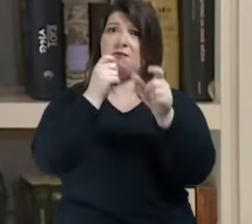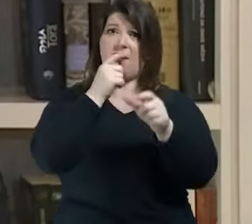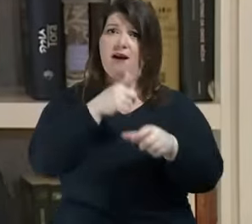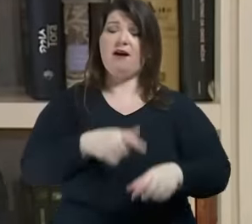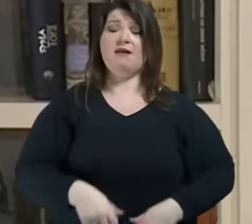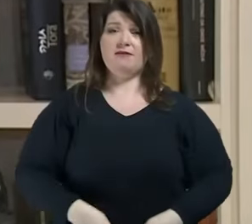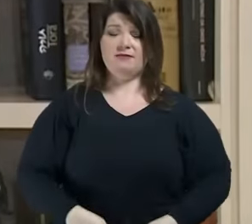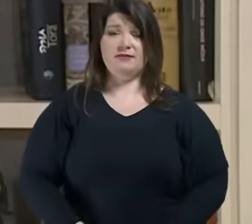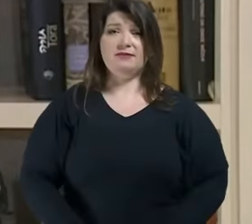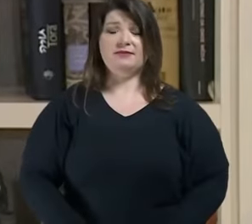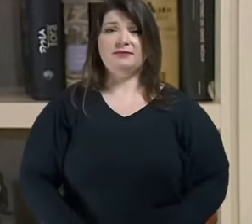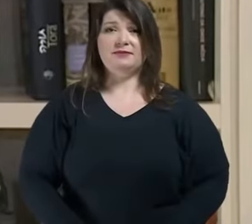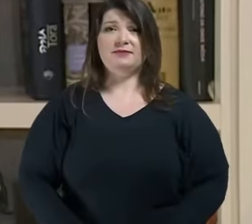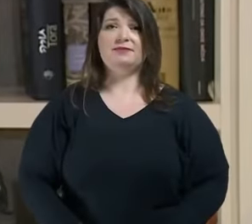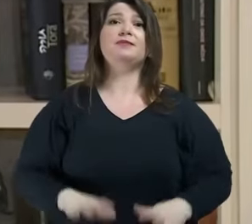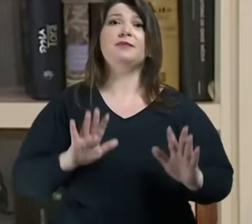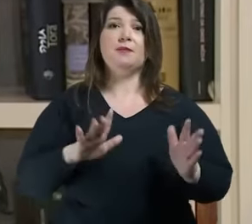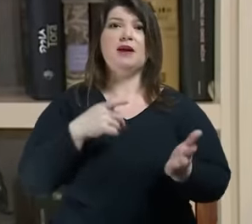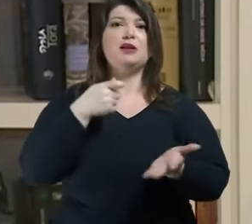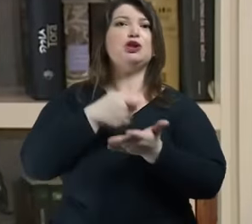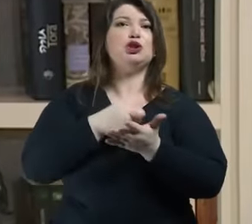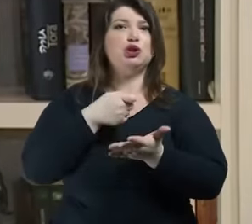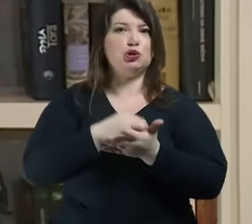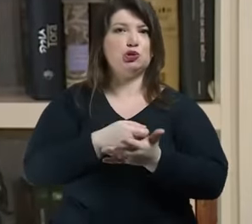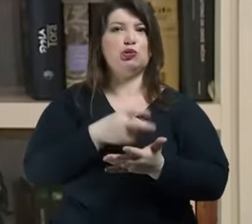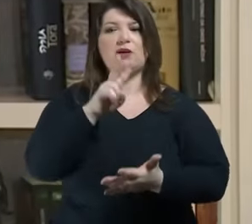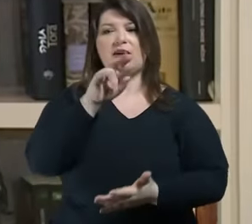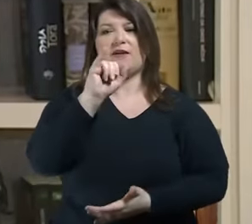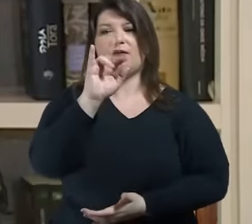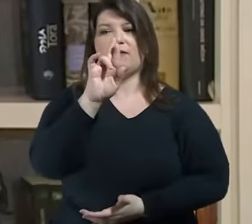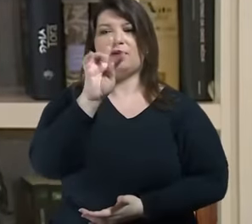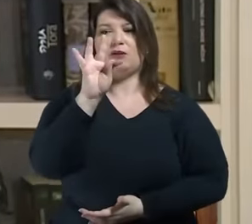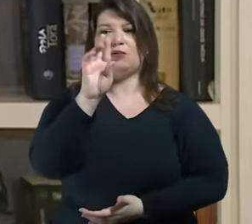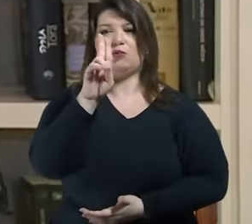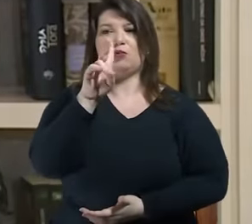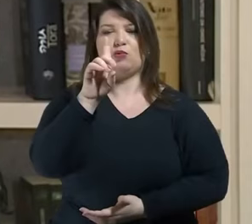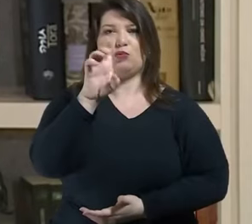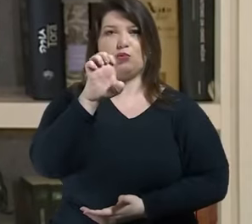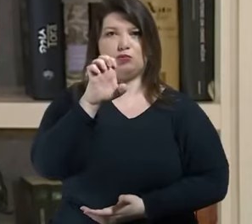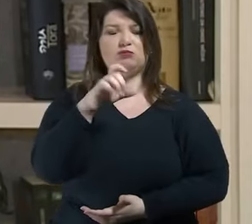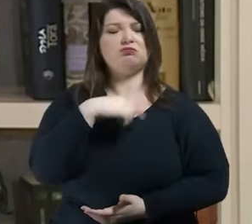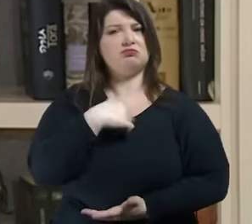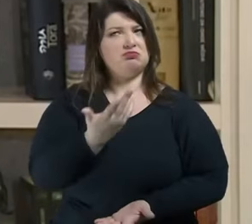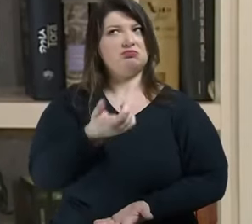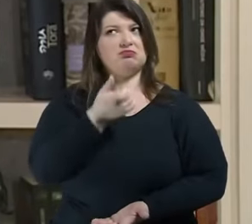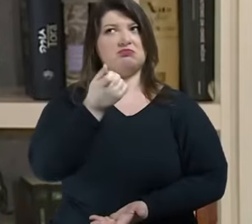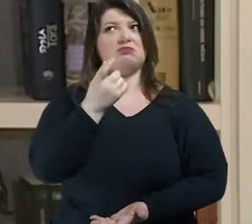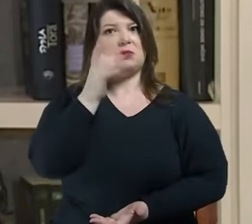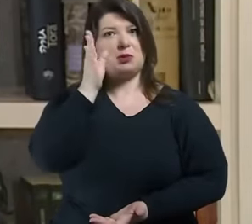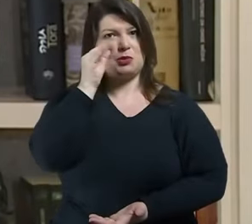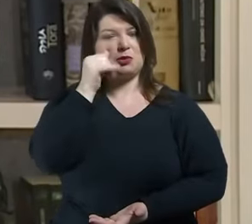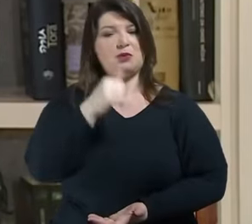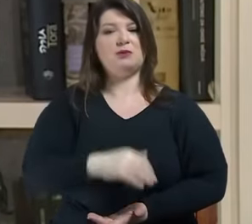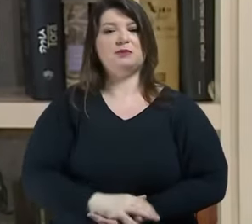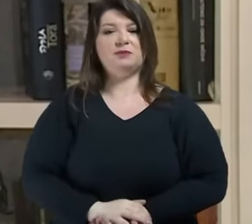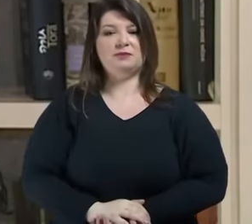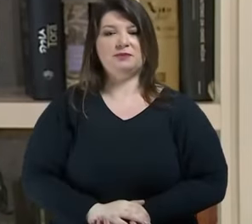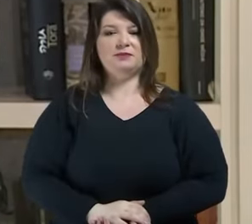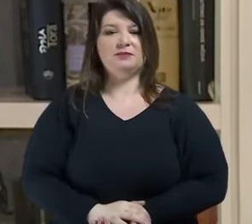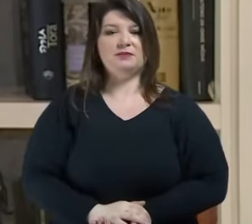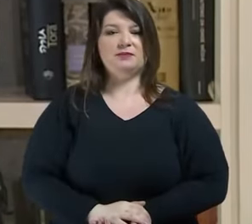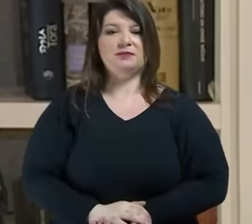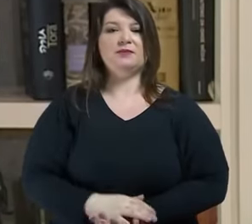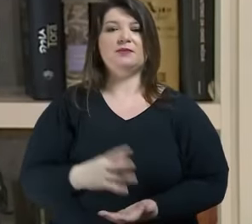mas a ditadura da virtude é curiosa porque Orwell advertiu na revolução dos bichos que em nome da virtude